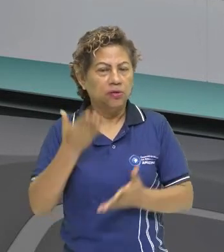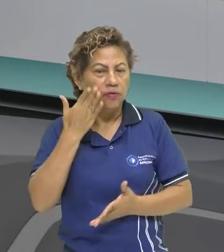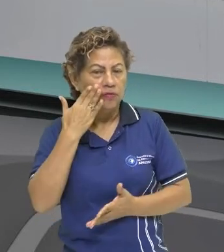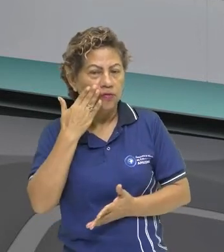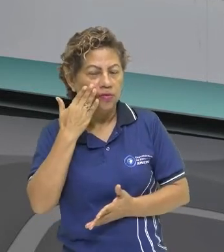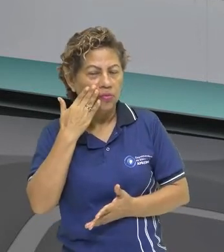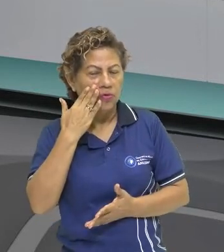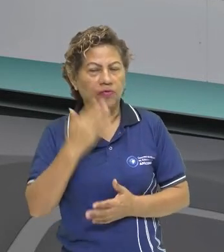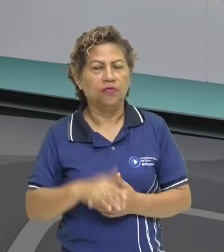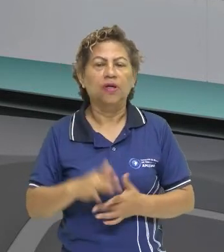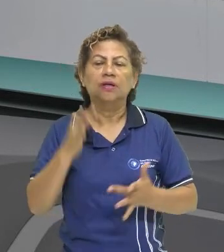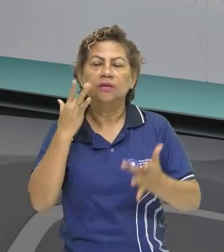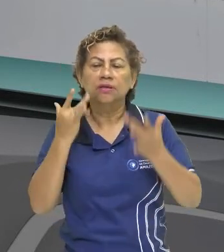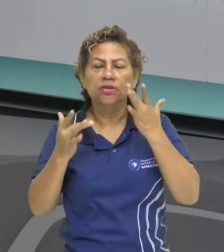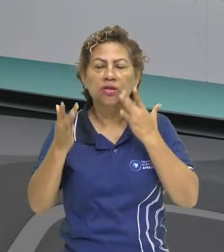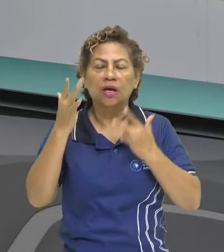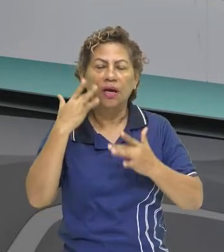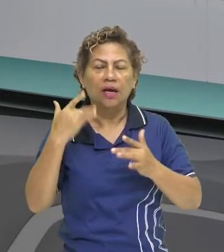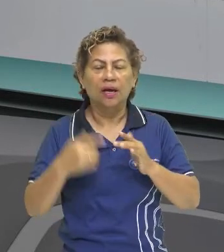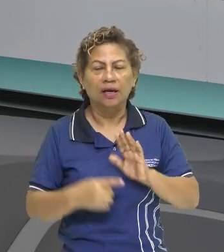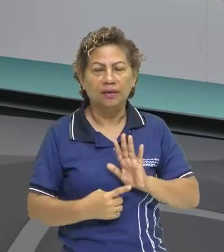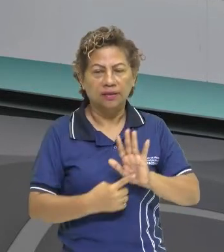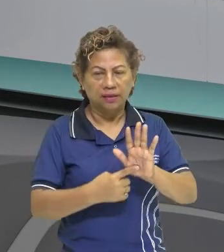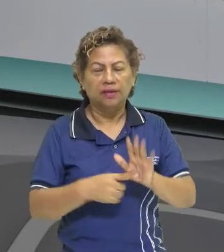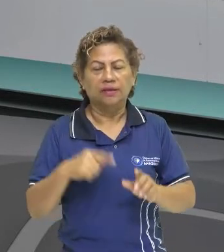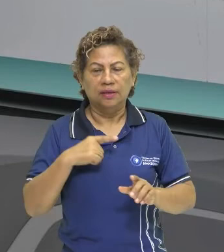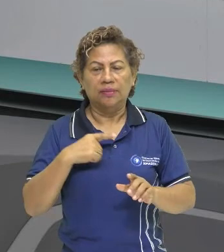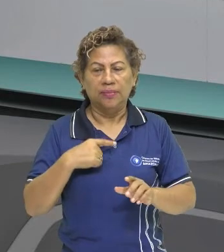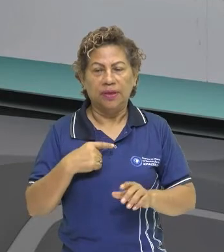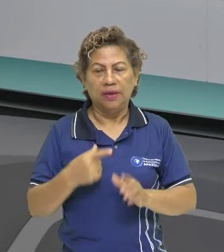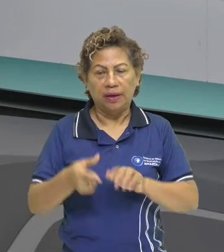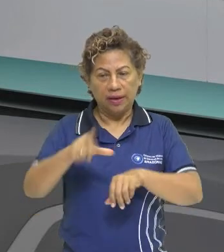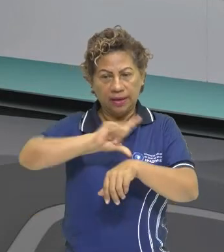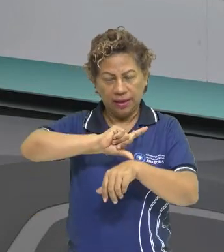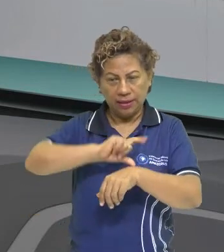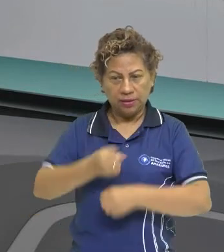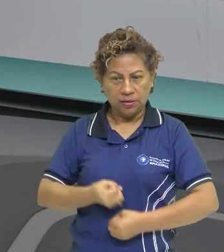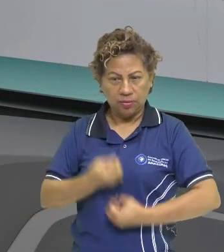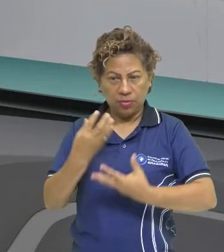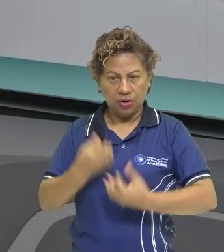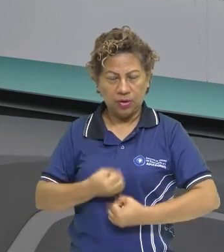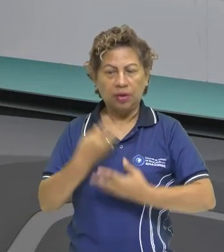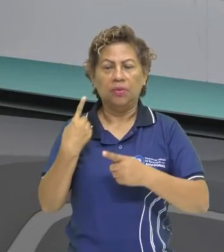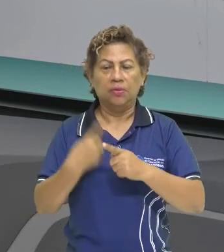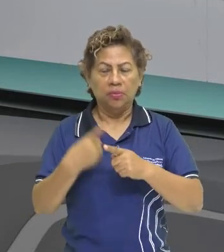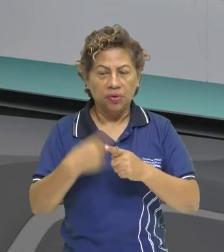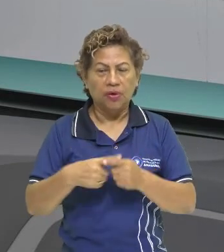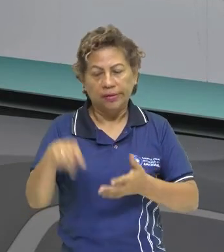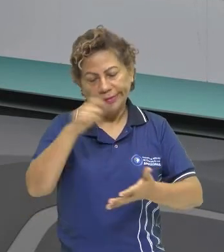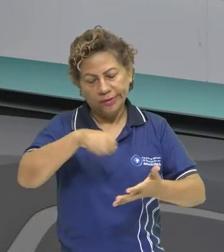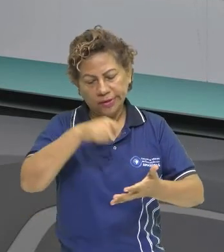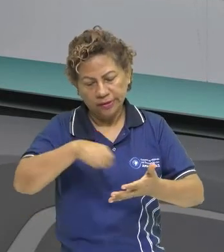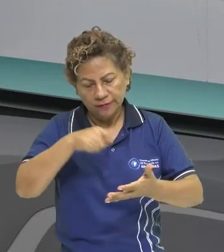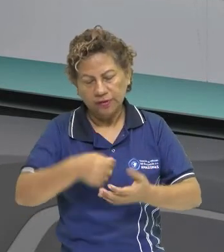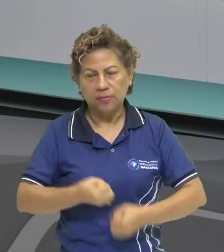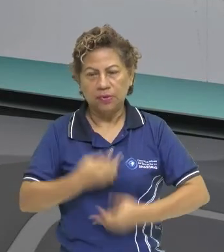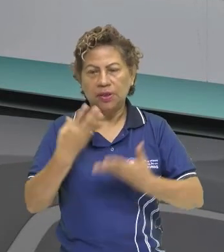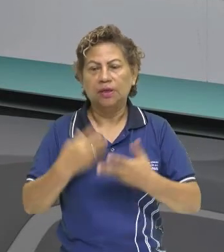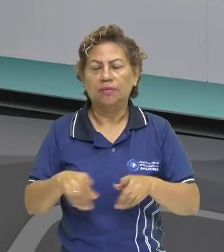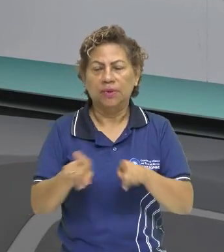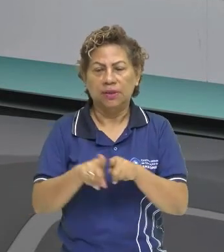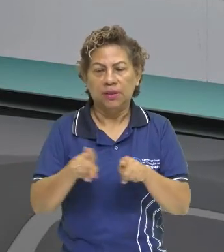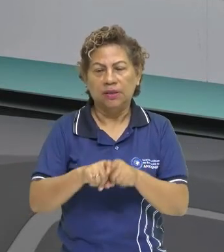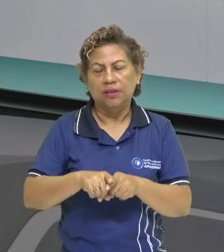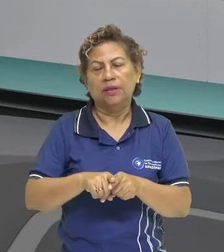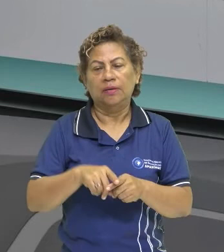teatro, desse poema. Primeiro, vamos ver dos poemas, né, porque ele escreveu poemas, escreveu cartas, escreveu sermões,